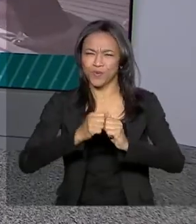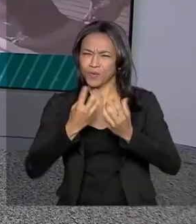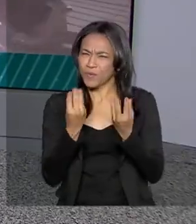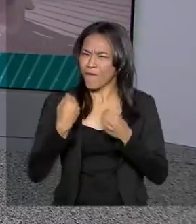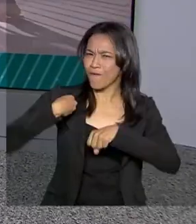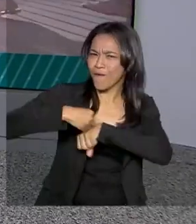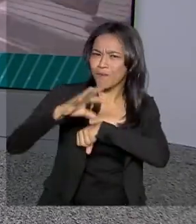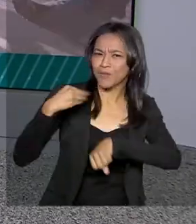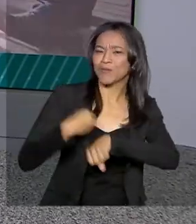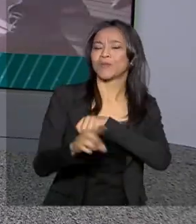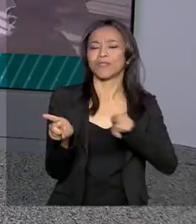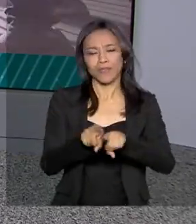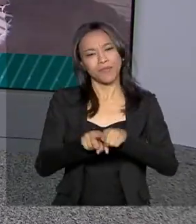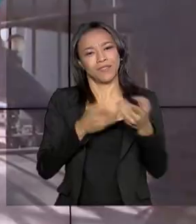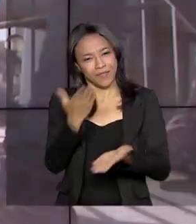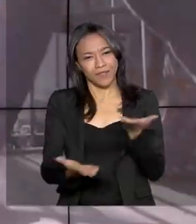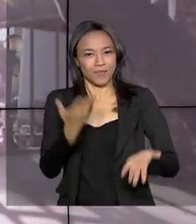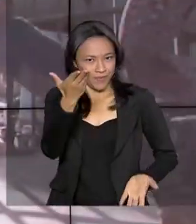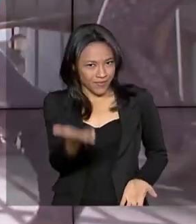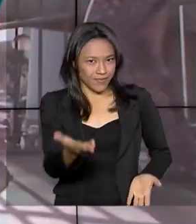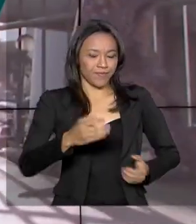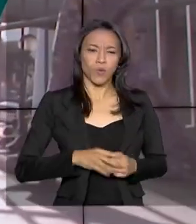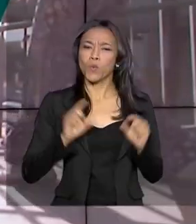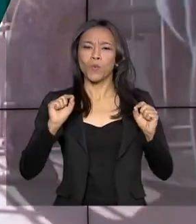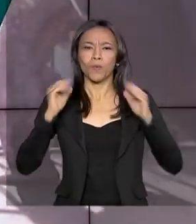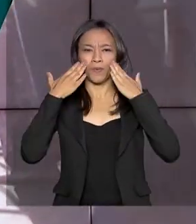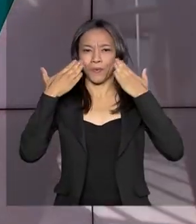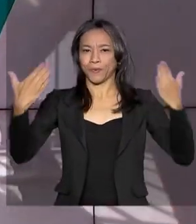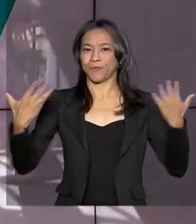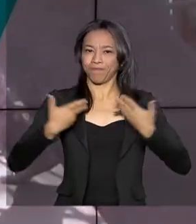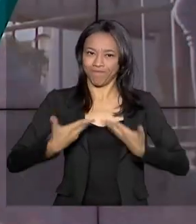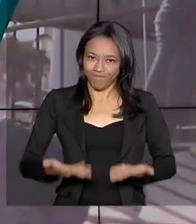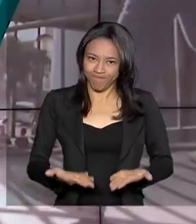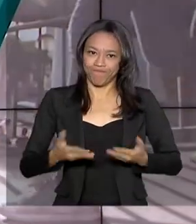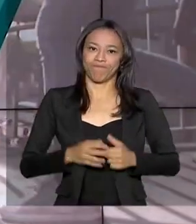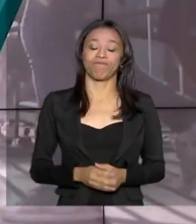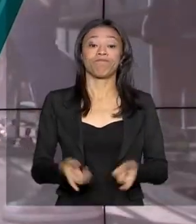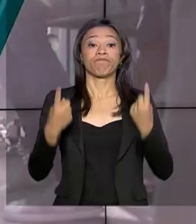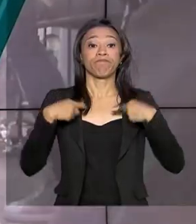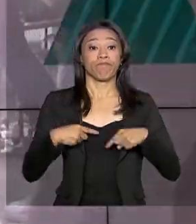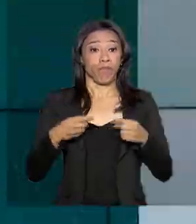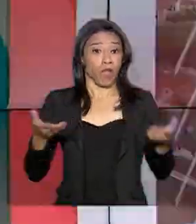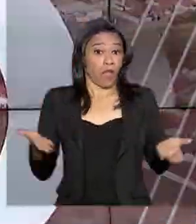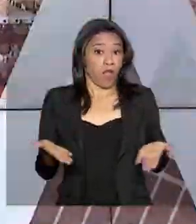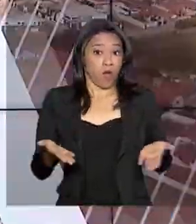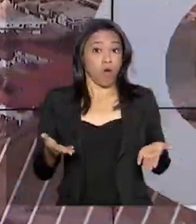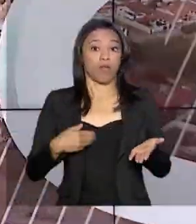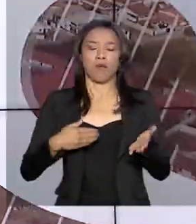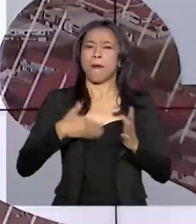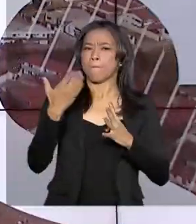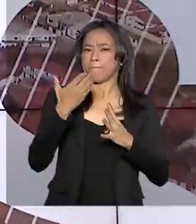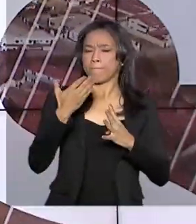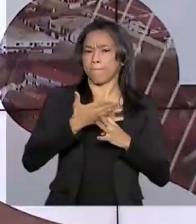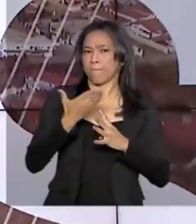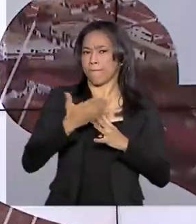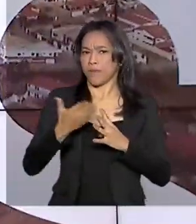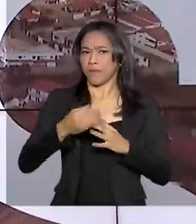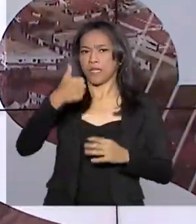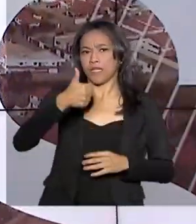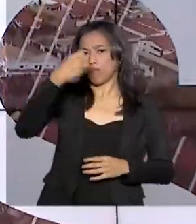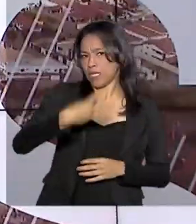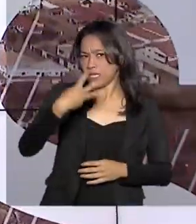muita informação e serviço pra você. Confira os destaques desta edição. A partir de agora, a parcela do 13º dos